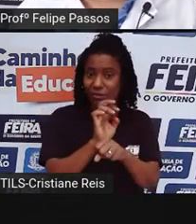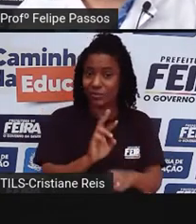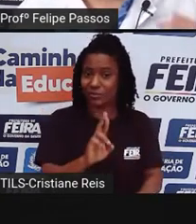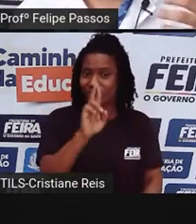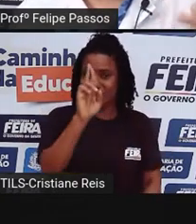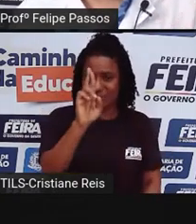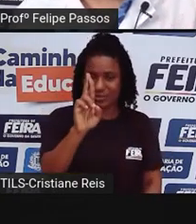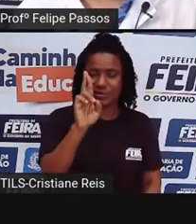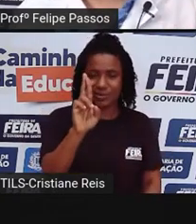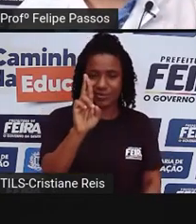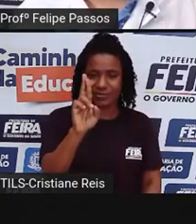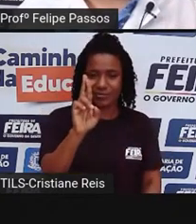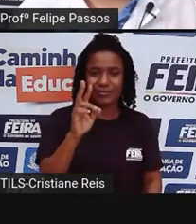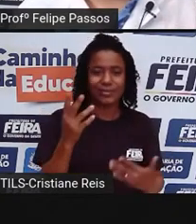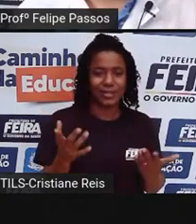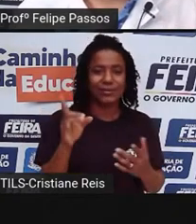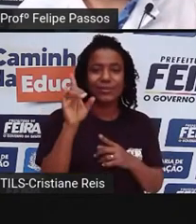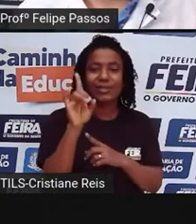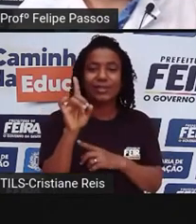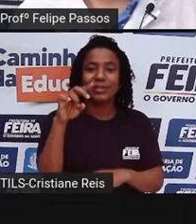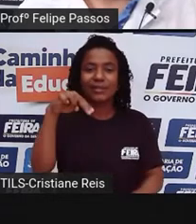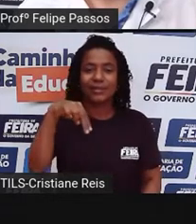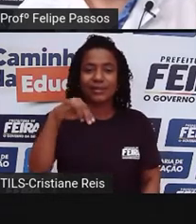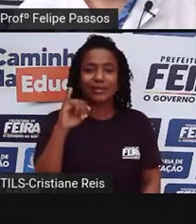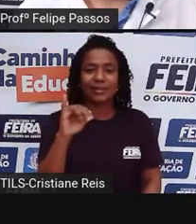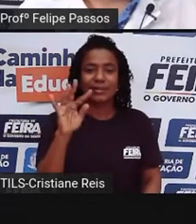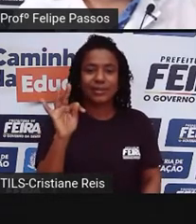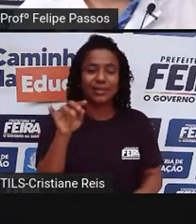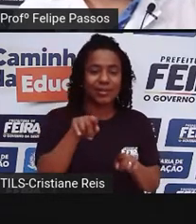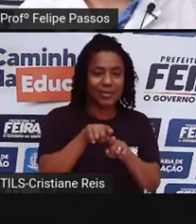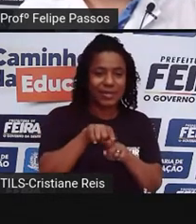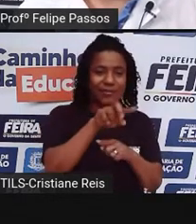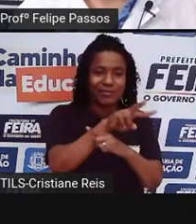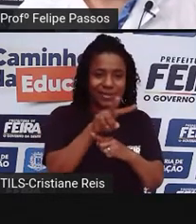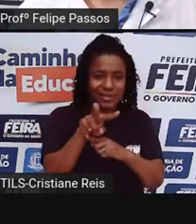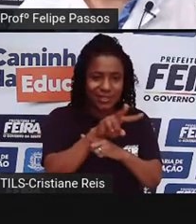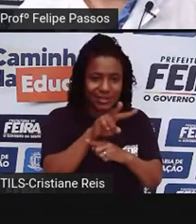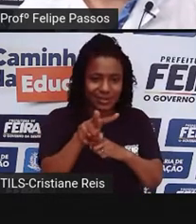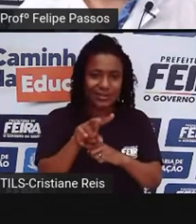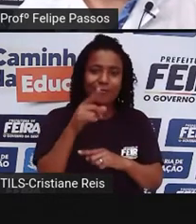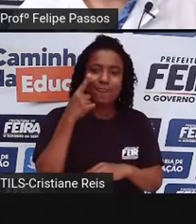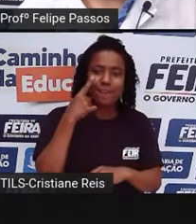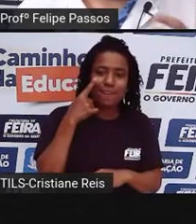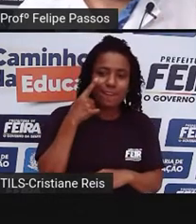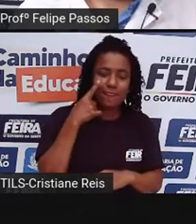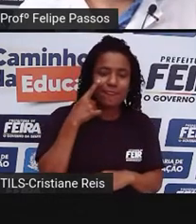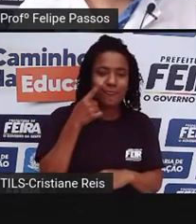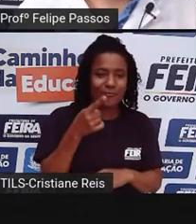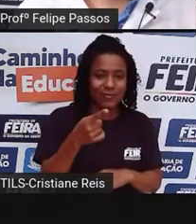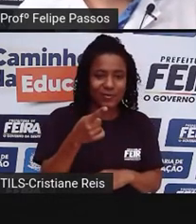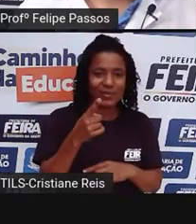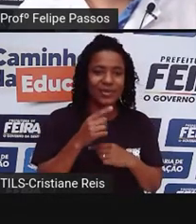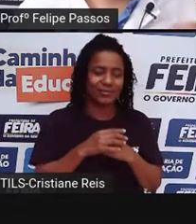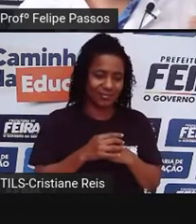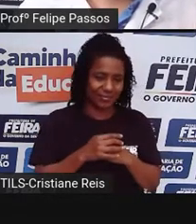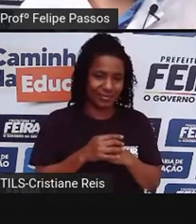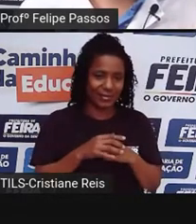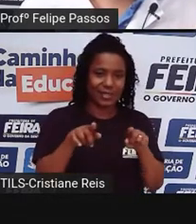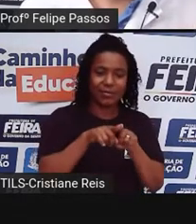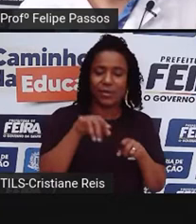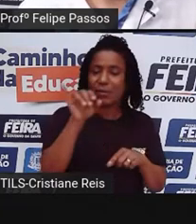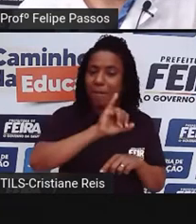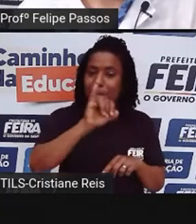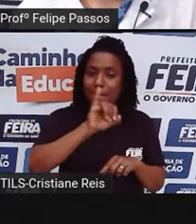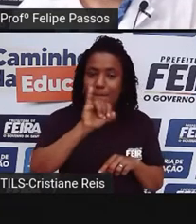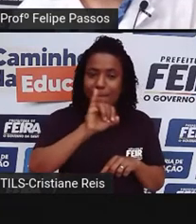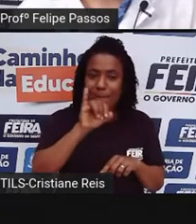DENIT, ele também tem esse papel de fiscalizar, de ver a qualidade, os impostos que a gente paga para